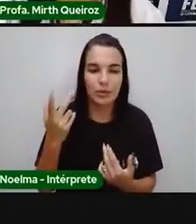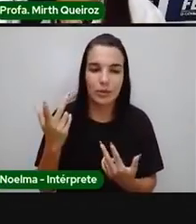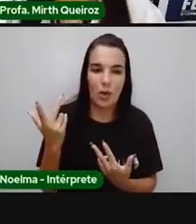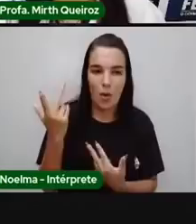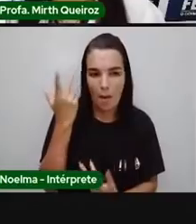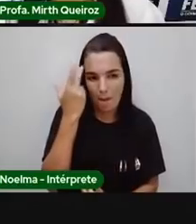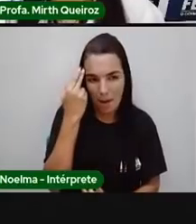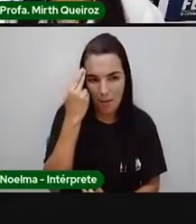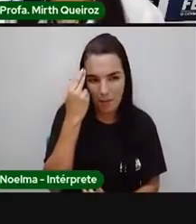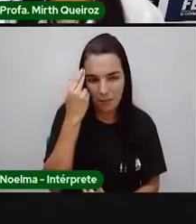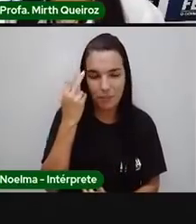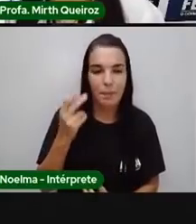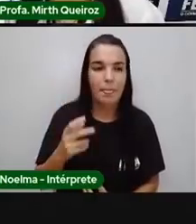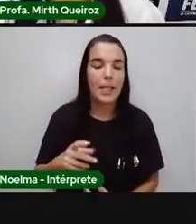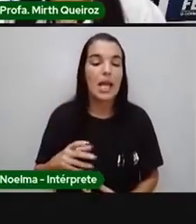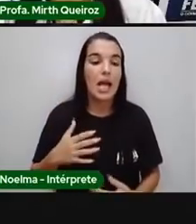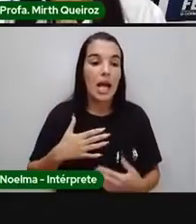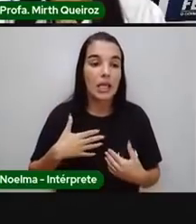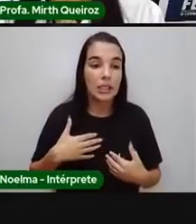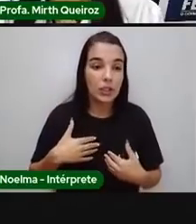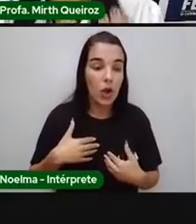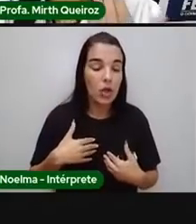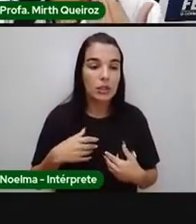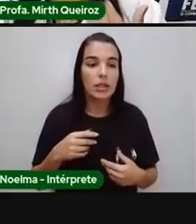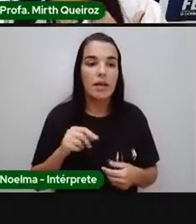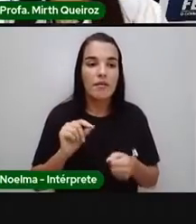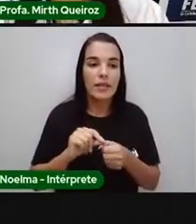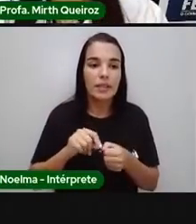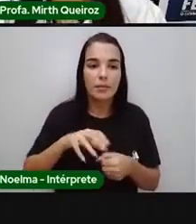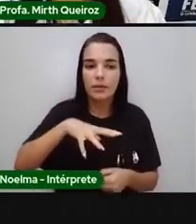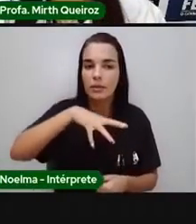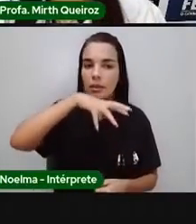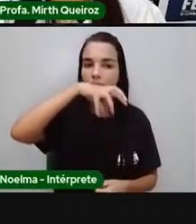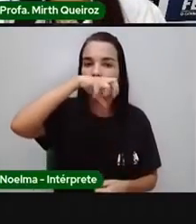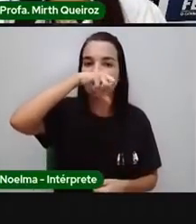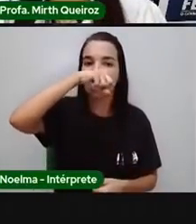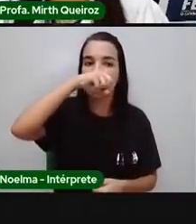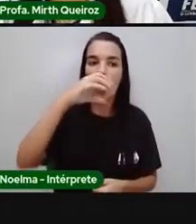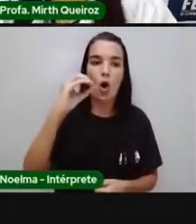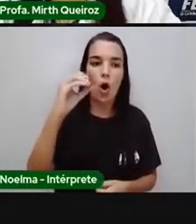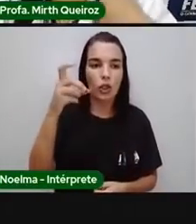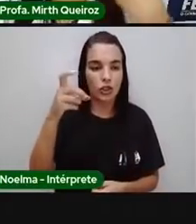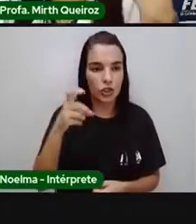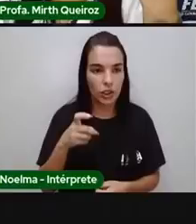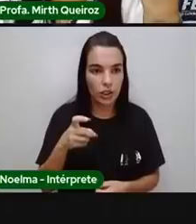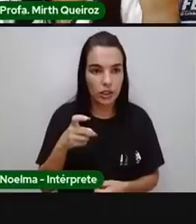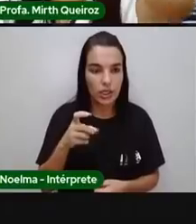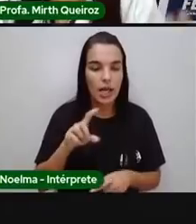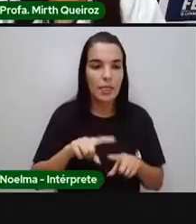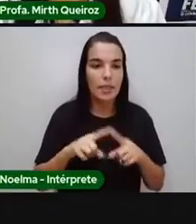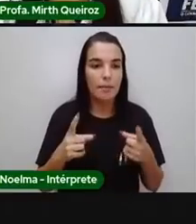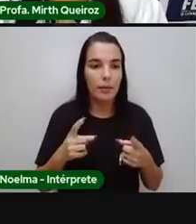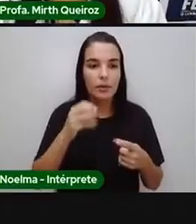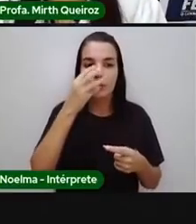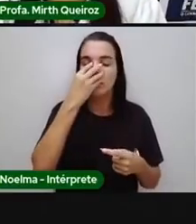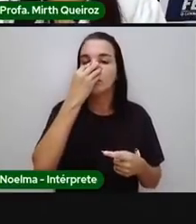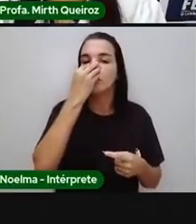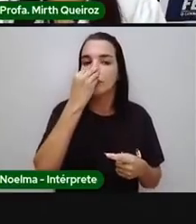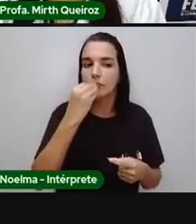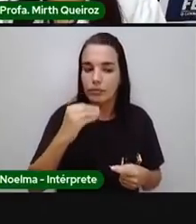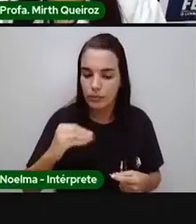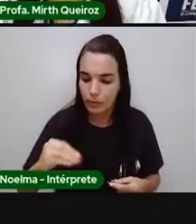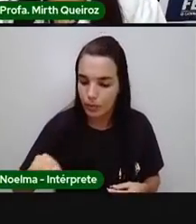carbônico. As plantas durante o dia, elas pegam o gás carbônico e convertem, transformam em